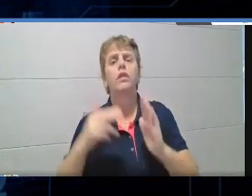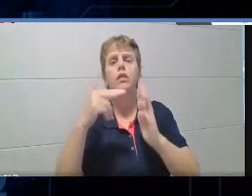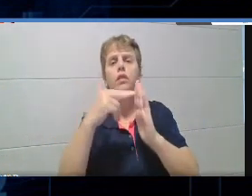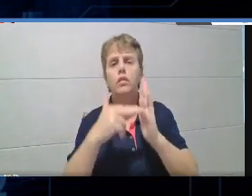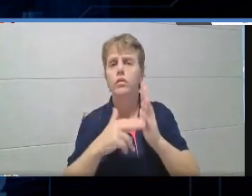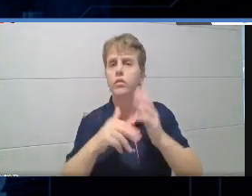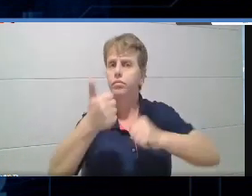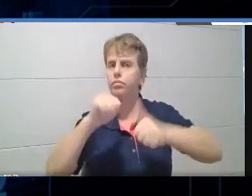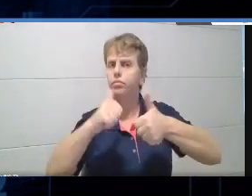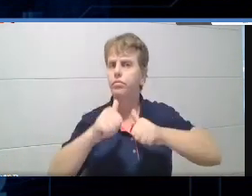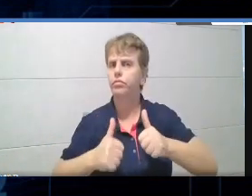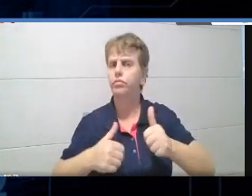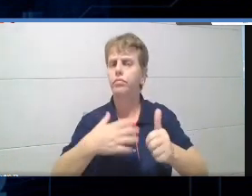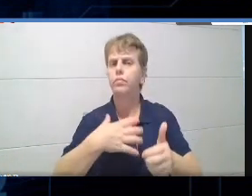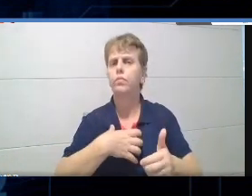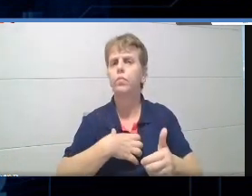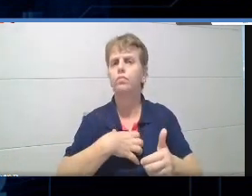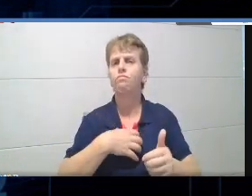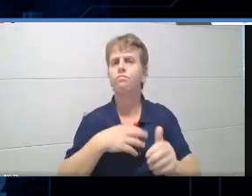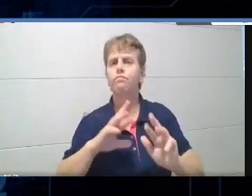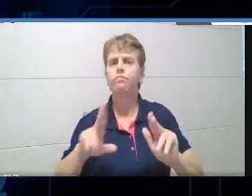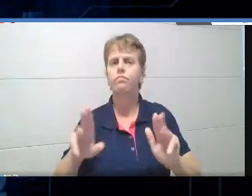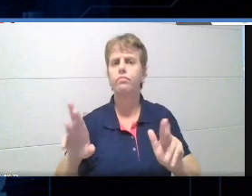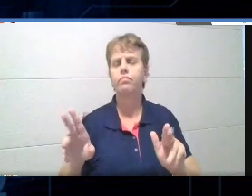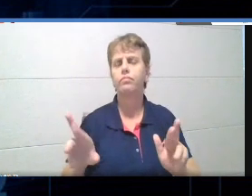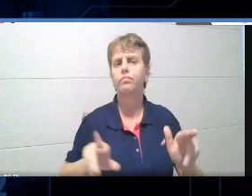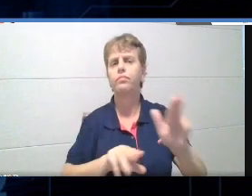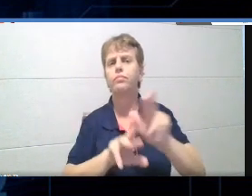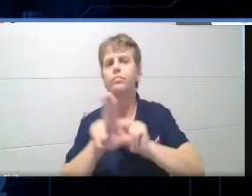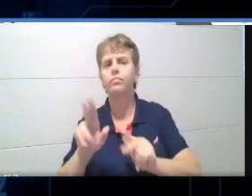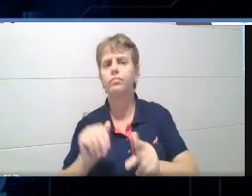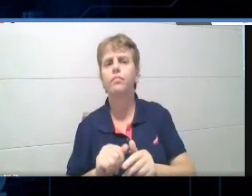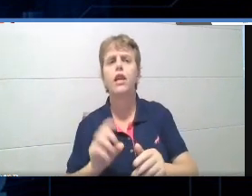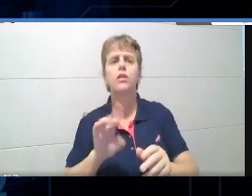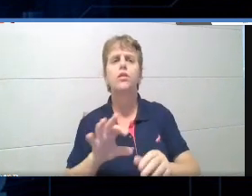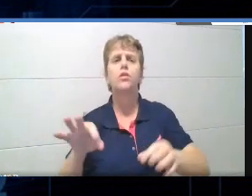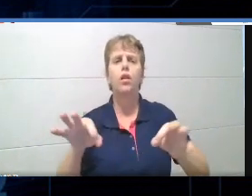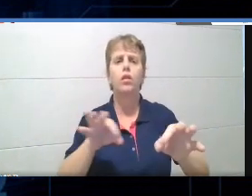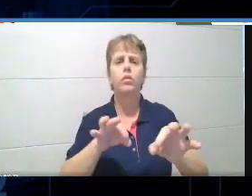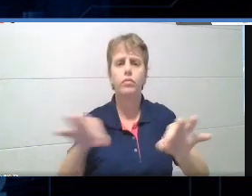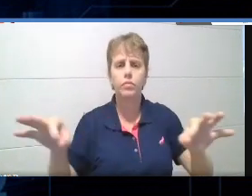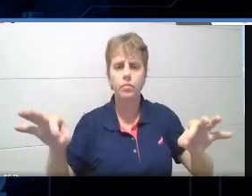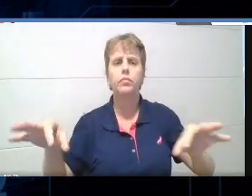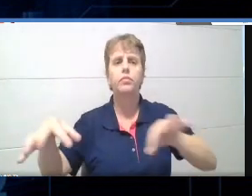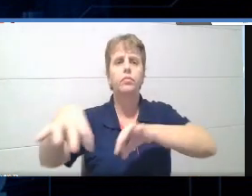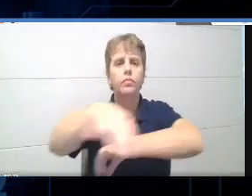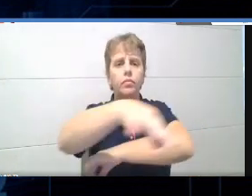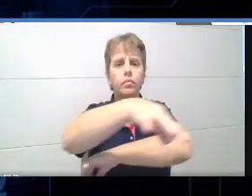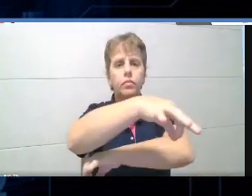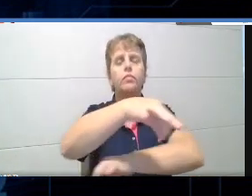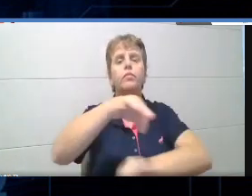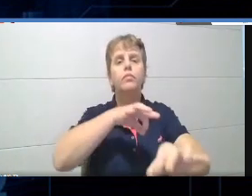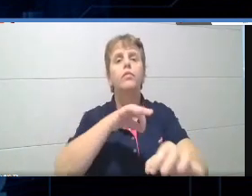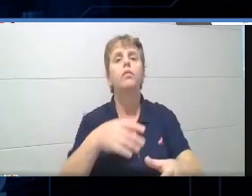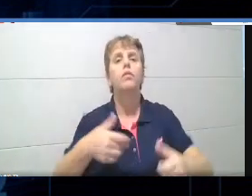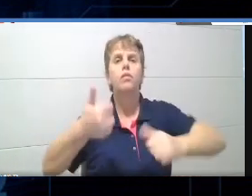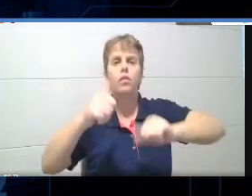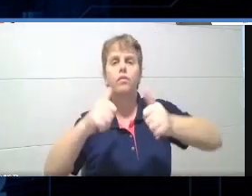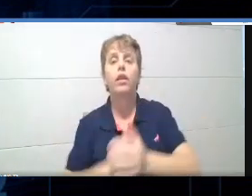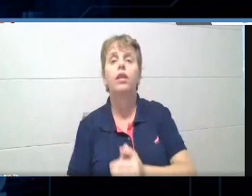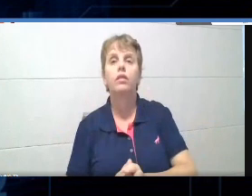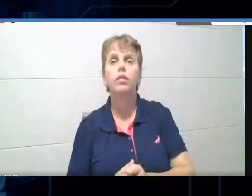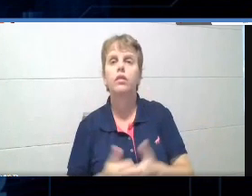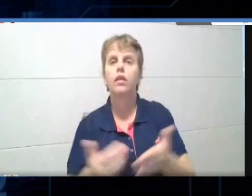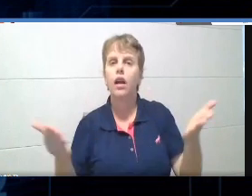dimensão. ela não ficou apenas nisso, apenas em medir, mensurar, qualificar. Essa avaliação, ela tomou uma